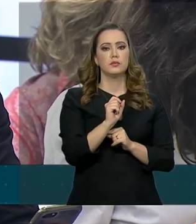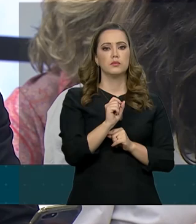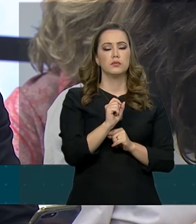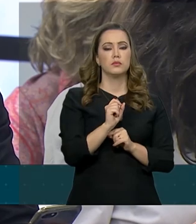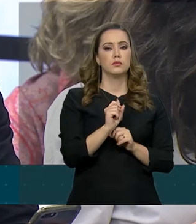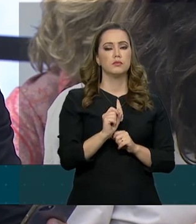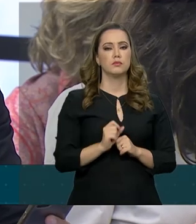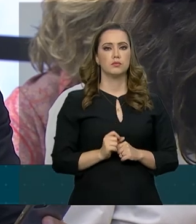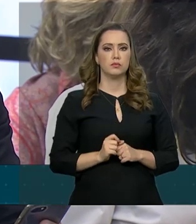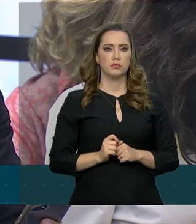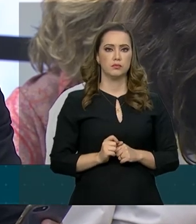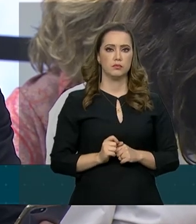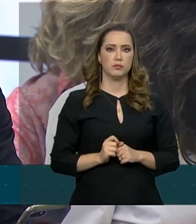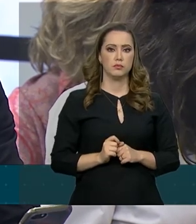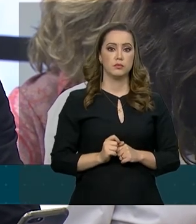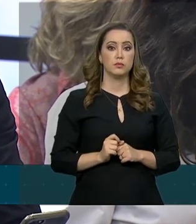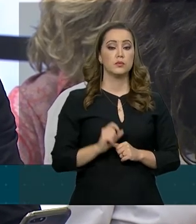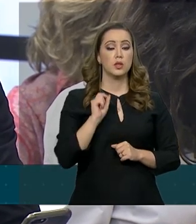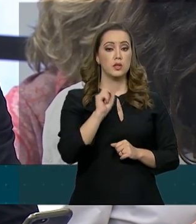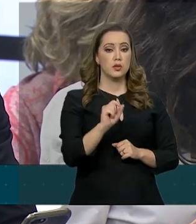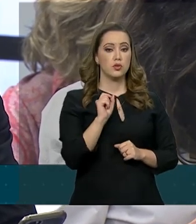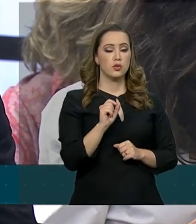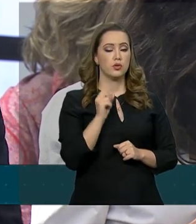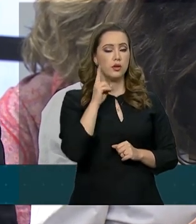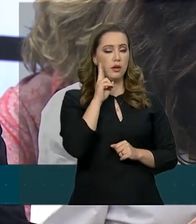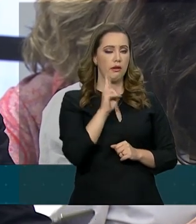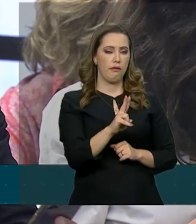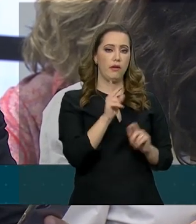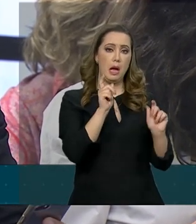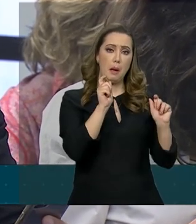de que ele cogita